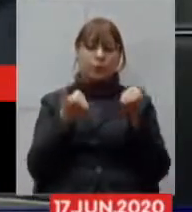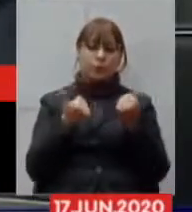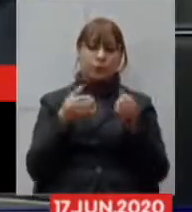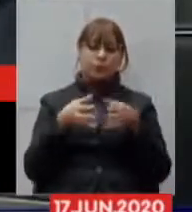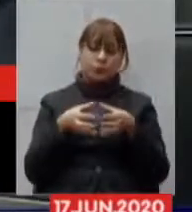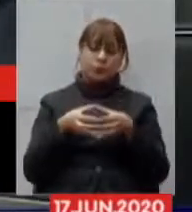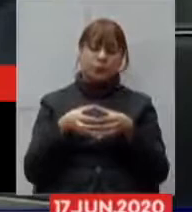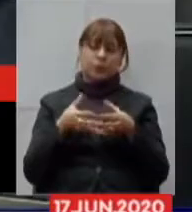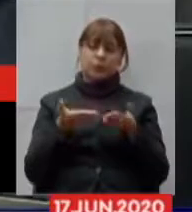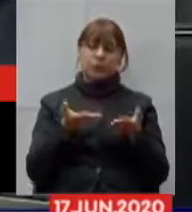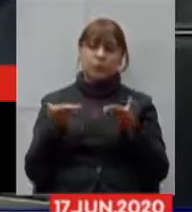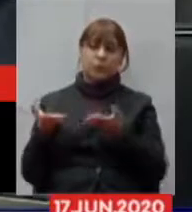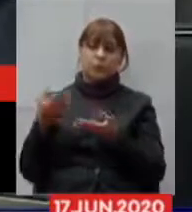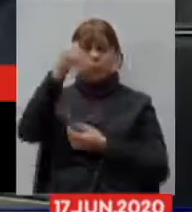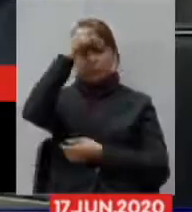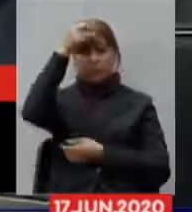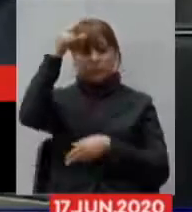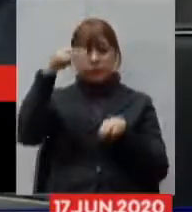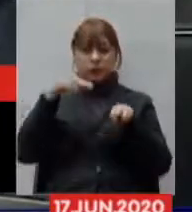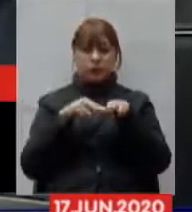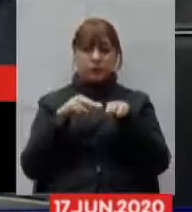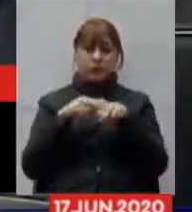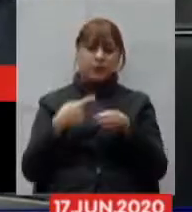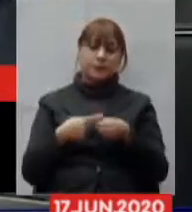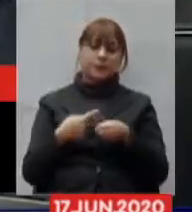para sua resposta prefeito de Uberaba